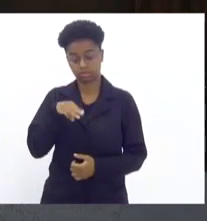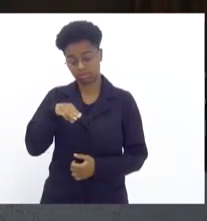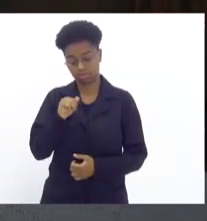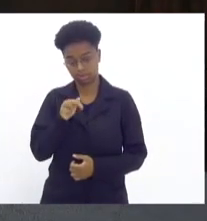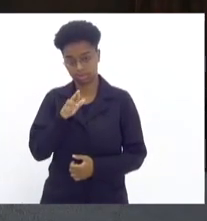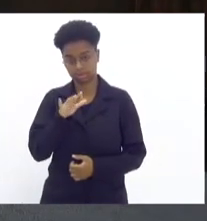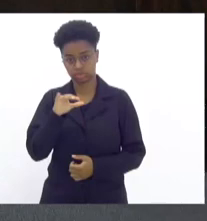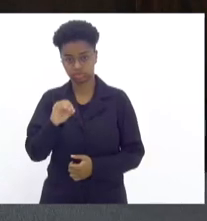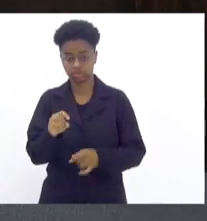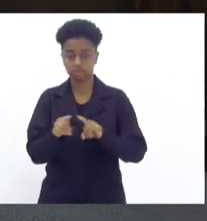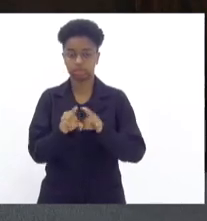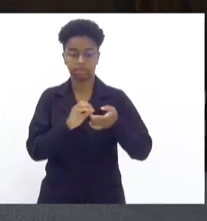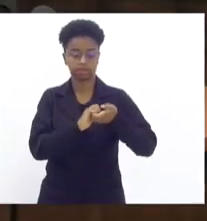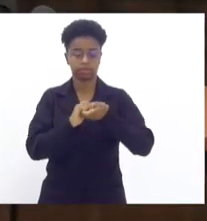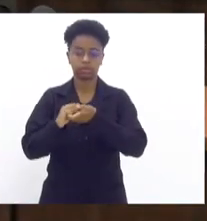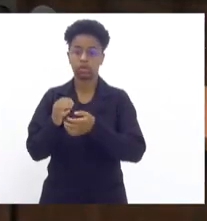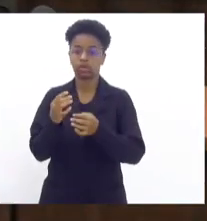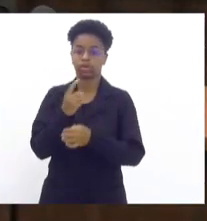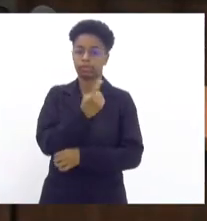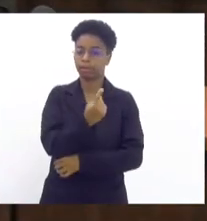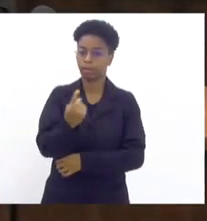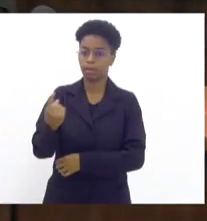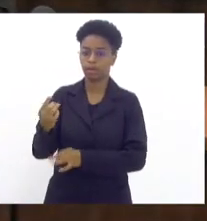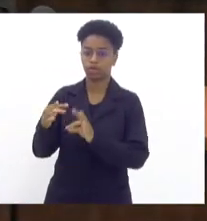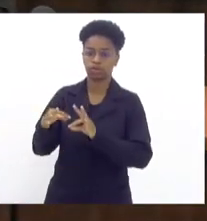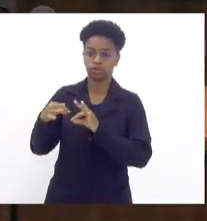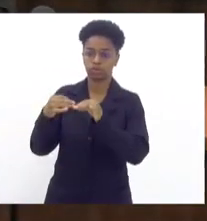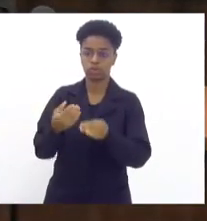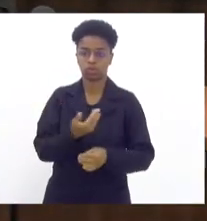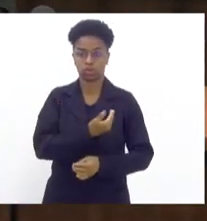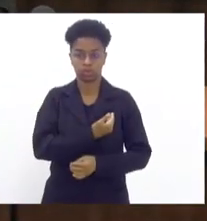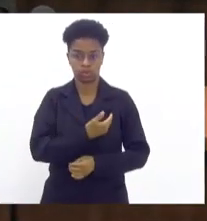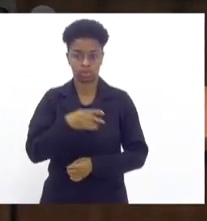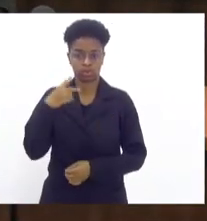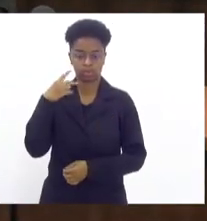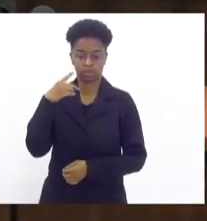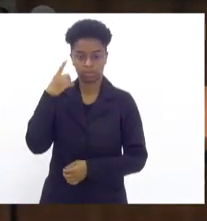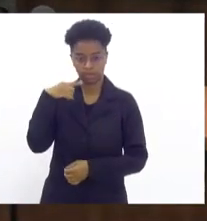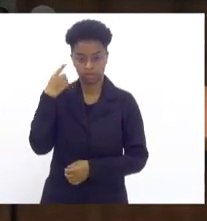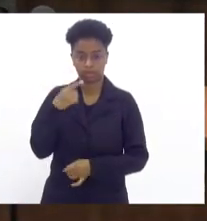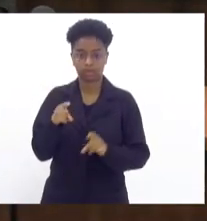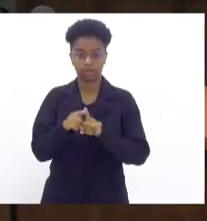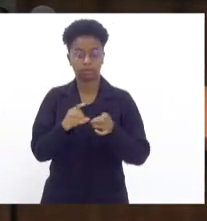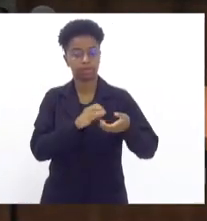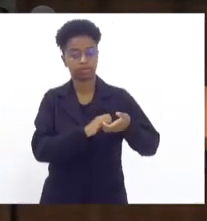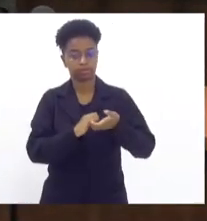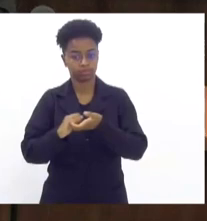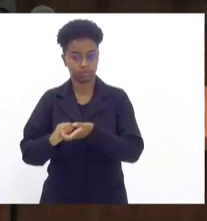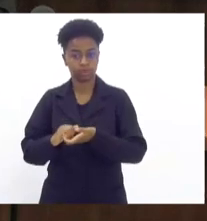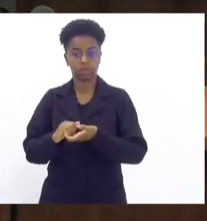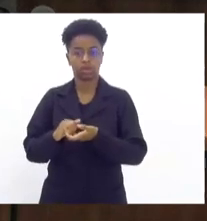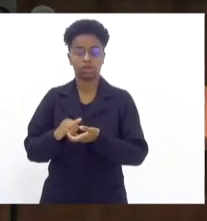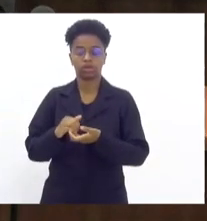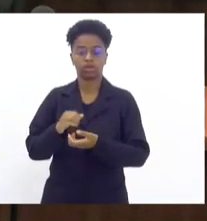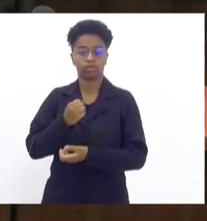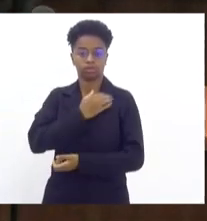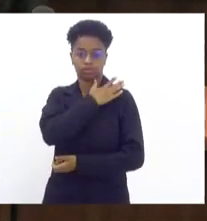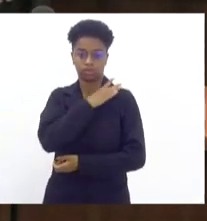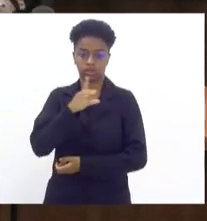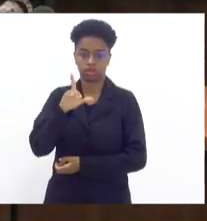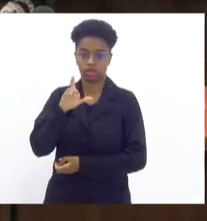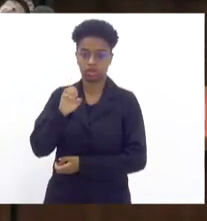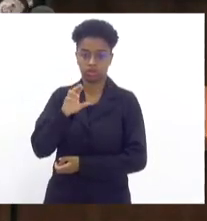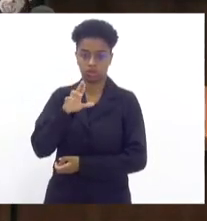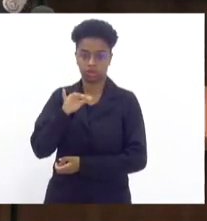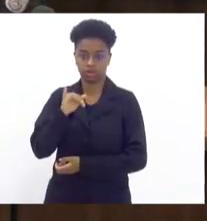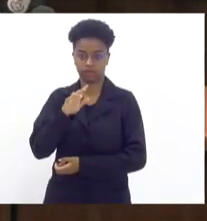saudar individualmente todos os meus companheiros de parlamento e saudar aqui, na figura do Coronel Lourival e também da doutora